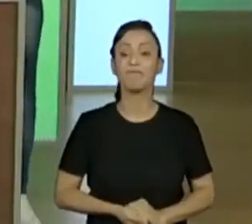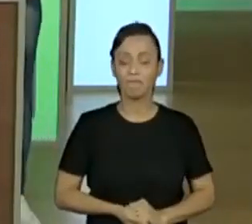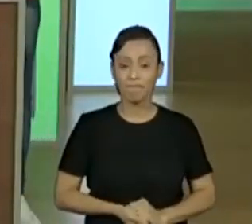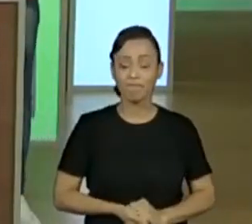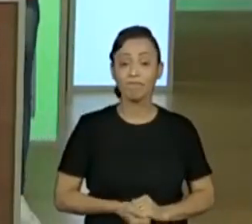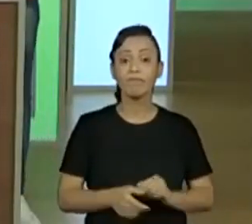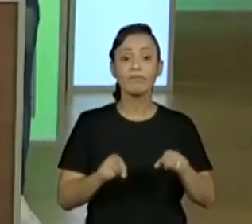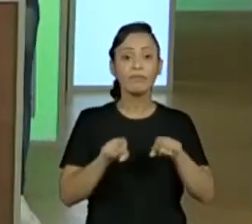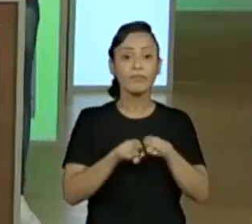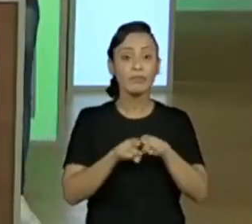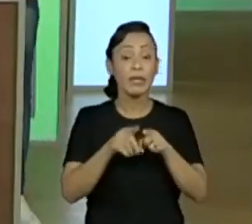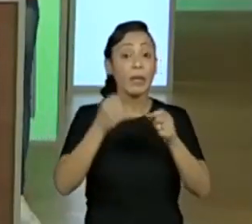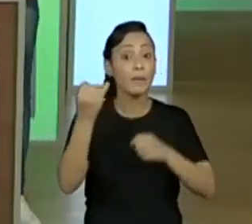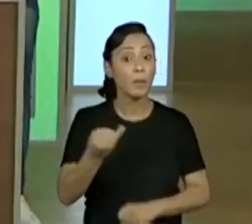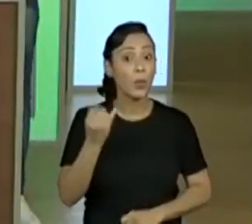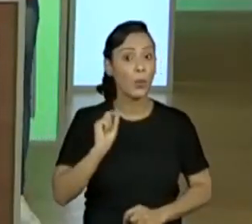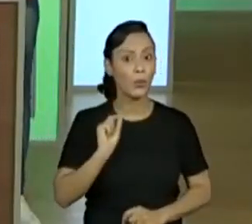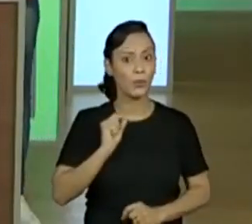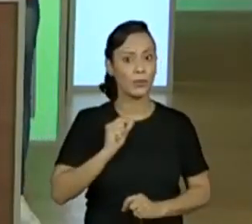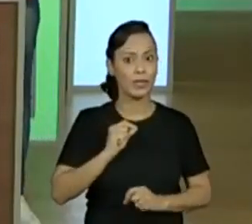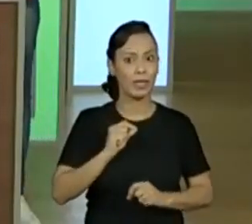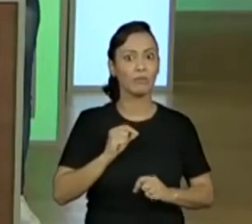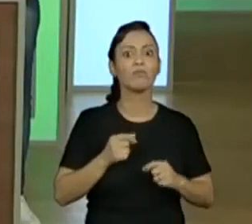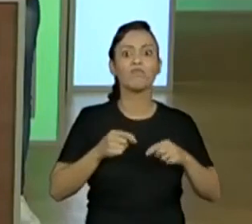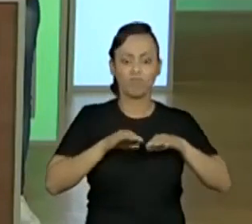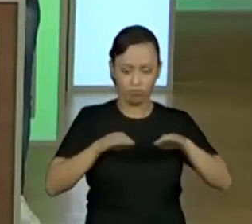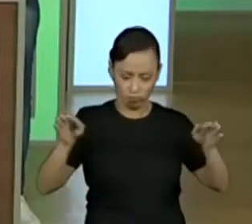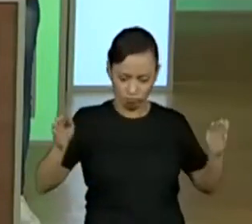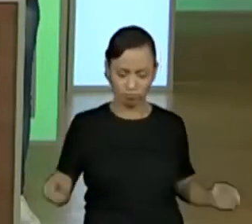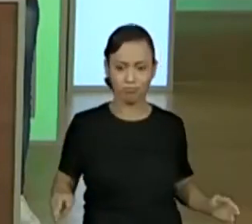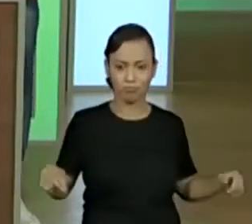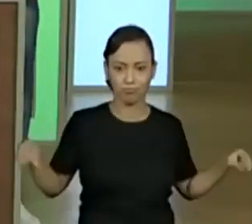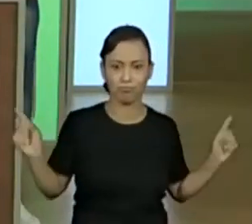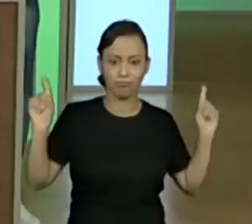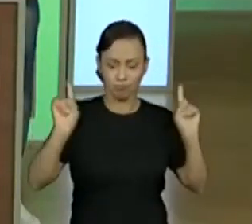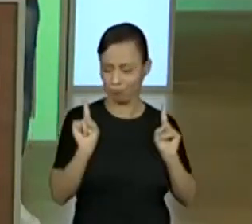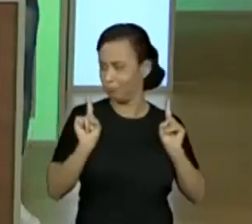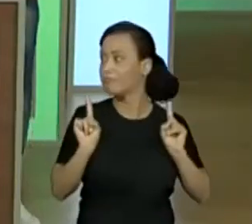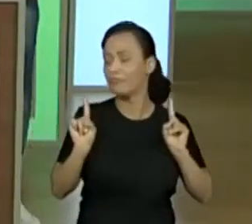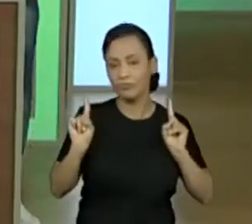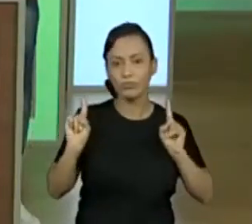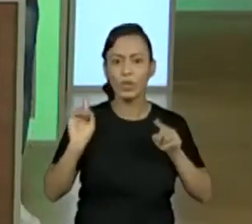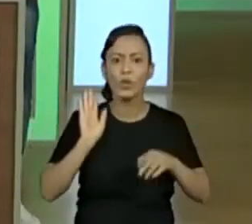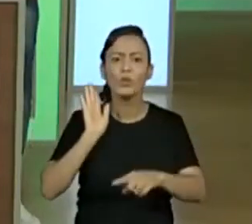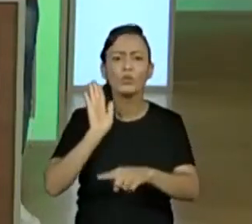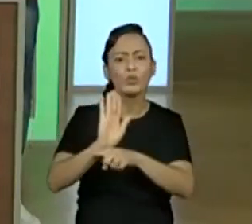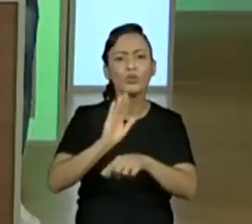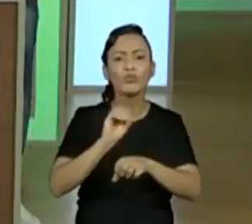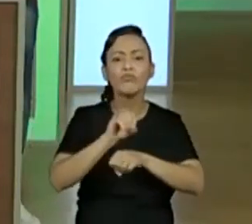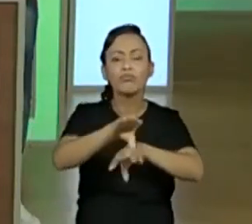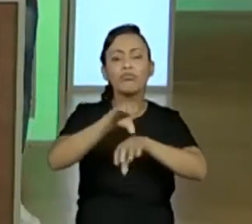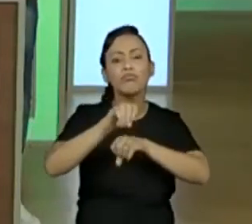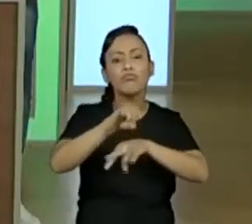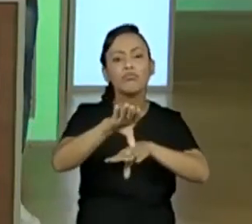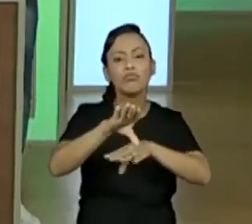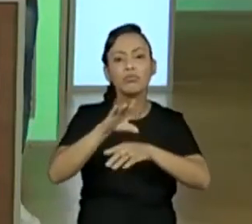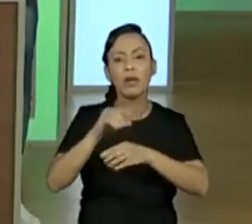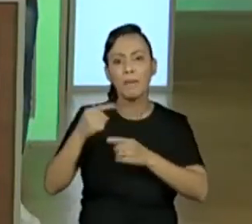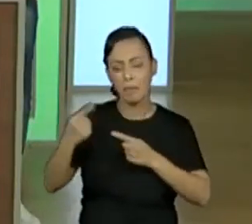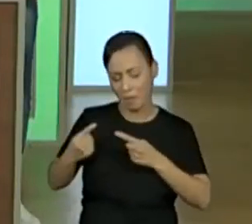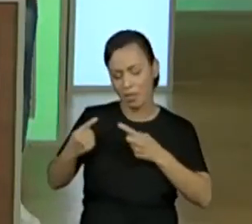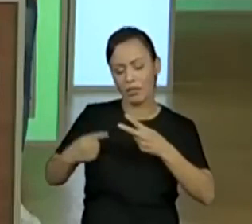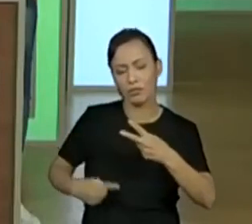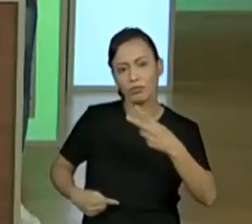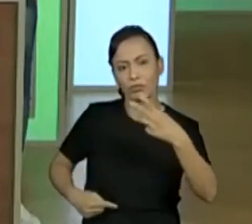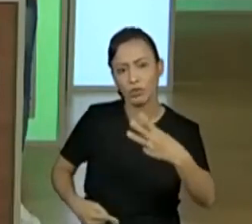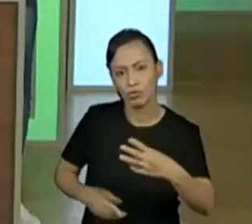que a gente continue fazendo o trabalho aqui, porque a gente tem toda uma sequência, um link das outras aulas que a gente foi fazendo,